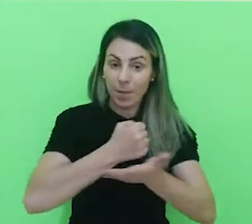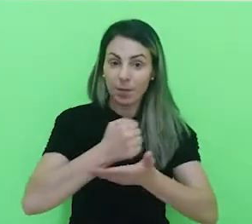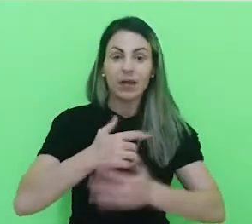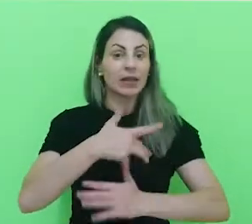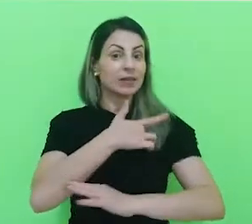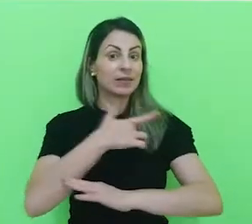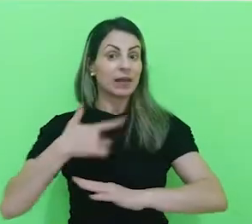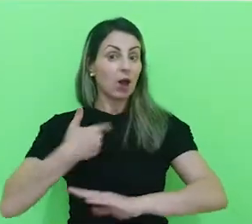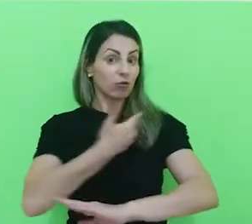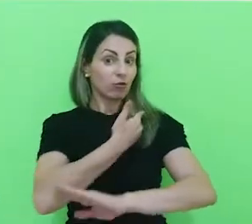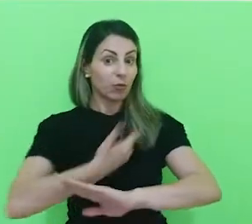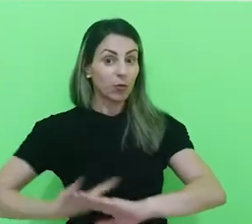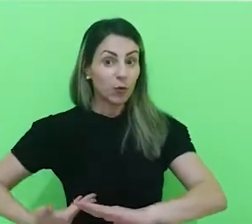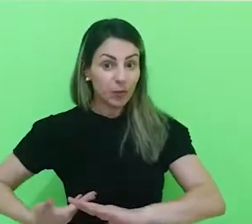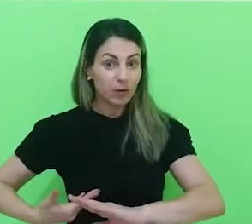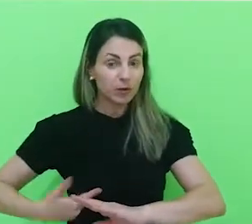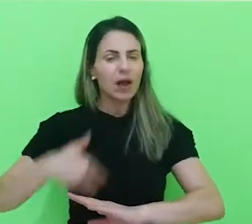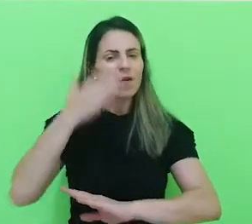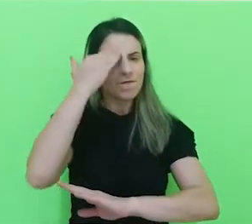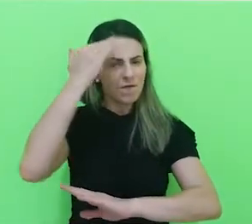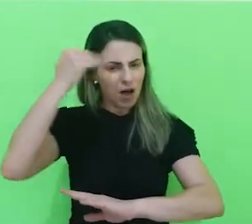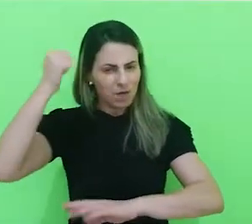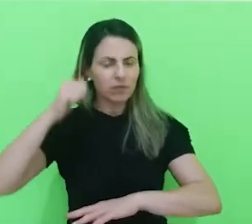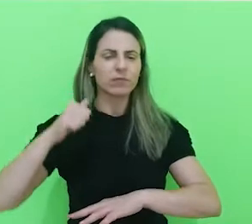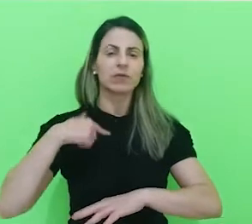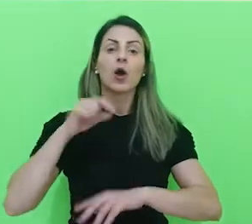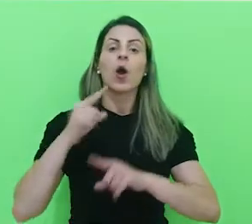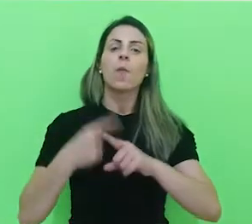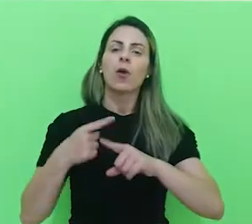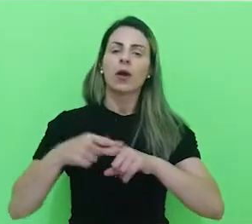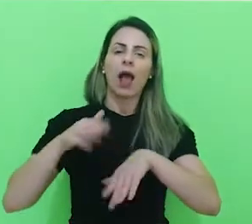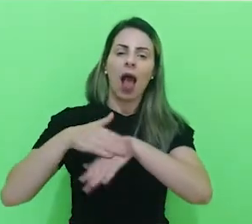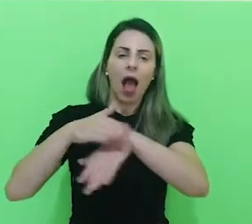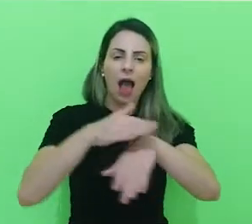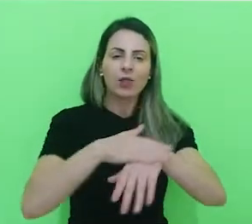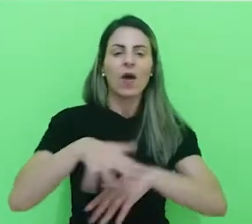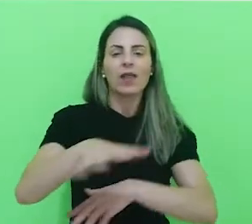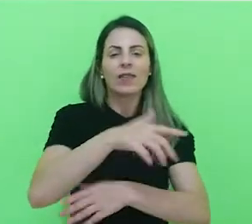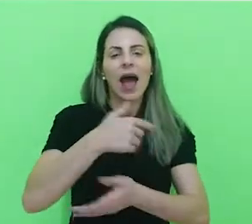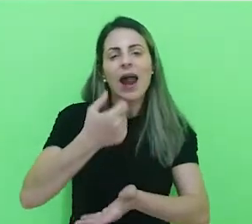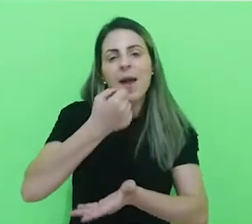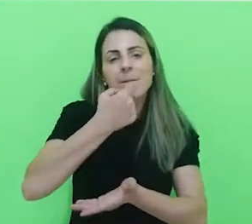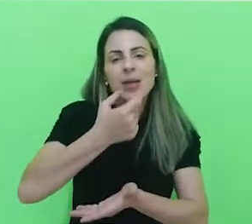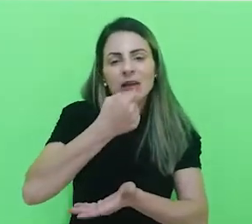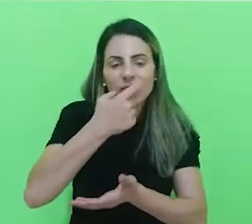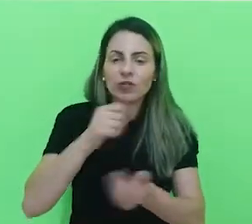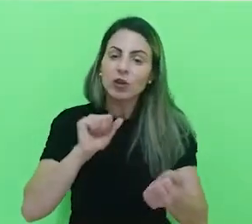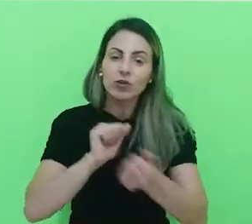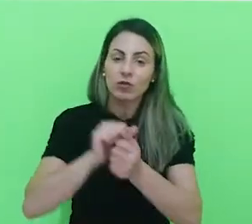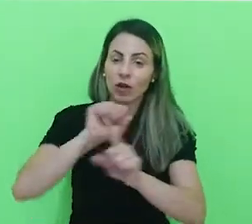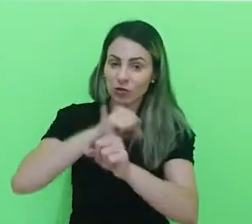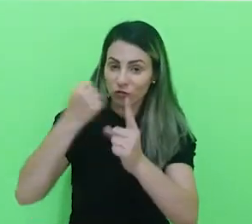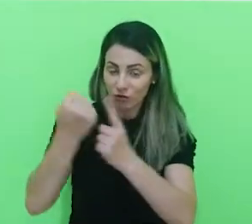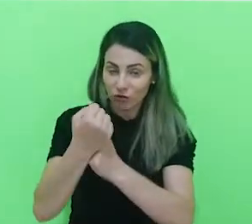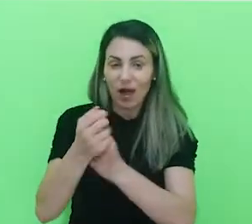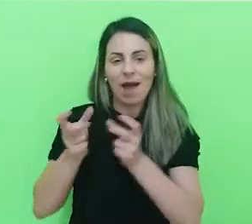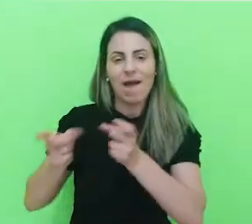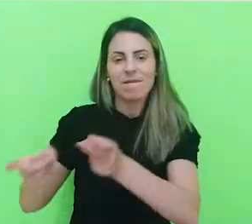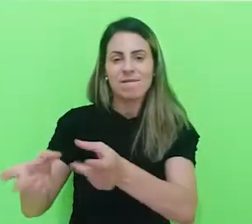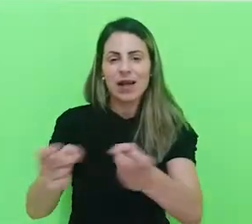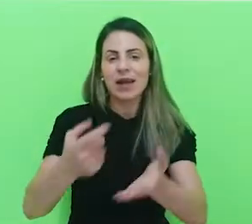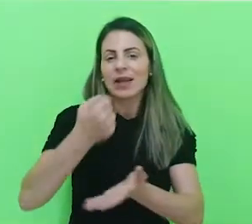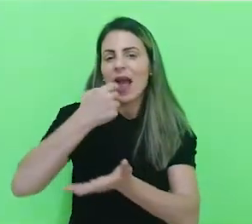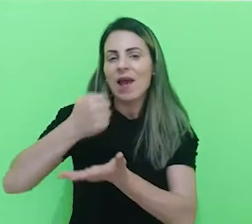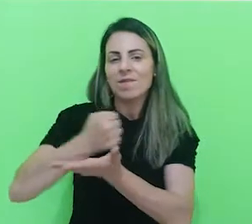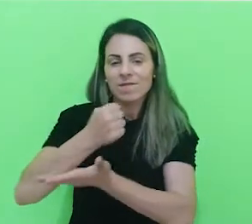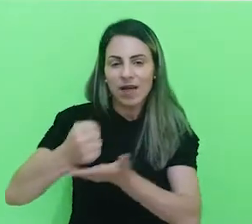muito conhecido por sua atuação na área de medicamentos, especialmente junto à sociedade e nas farmácias, com o